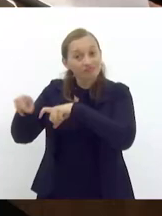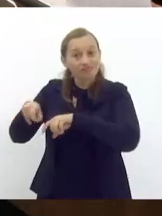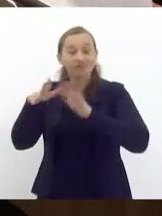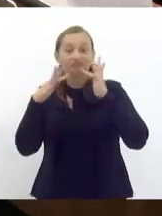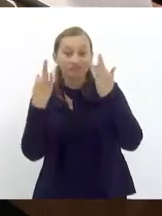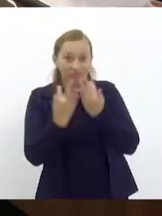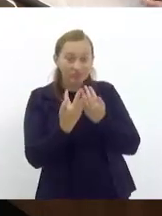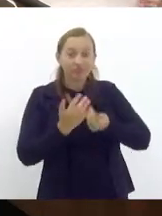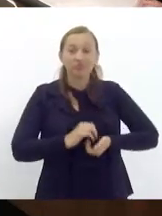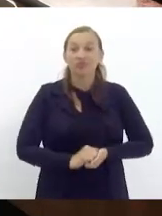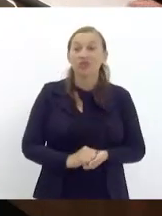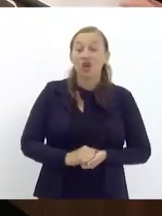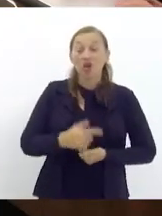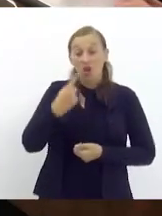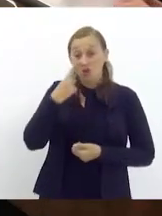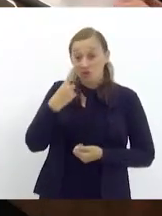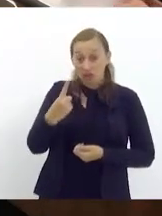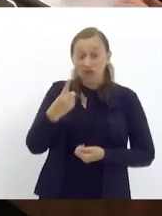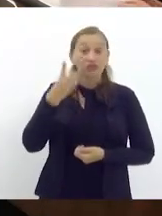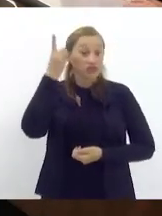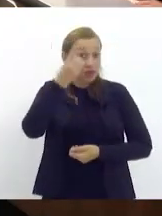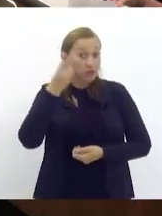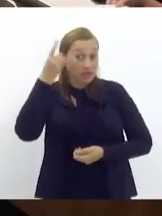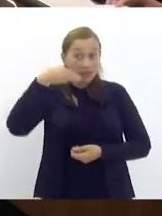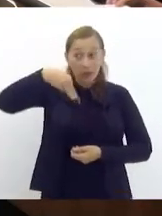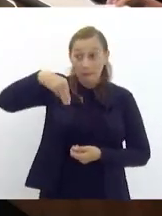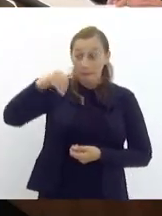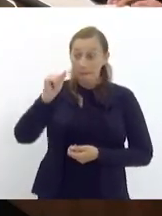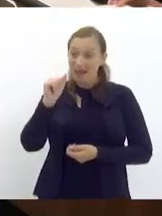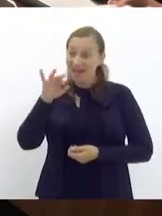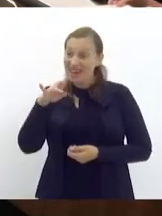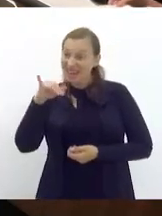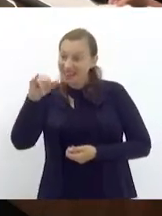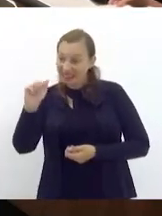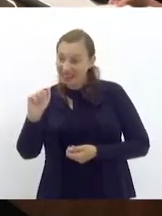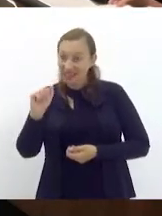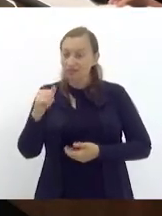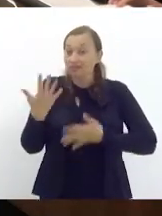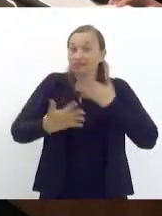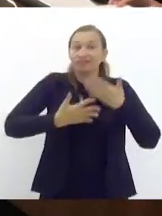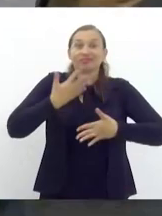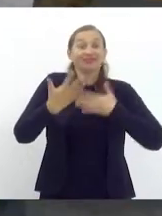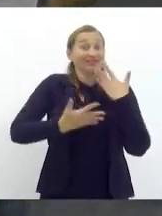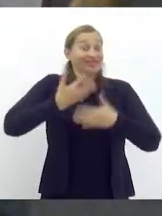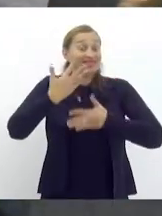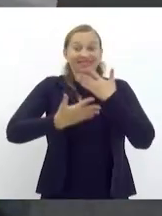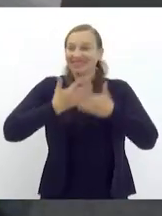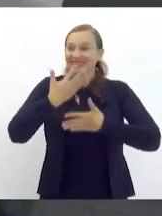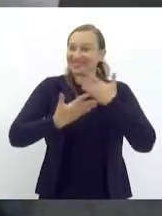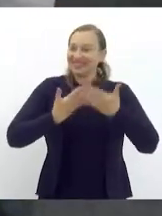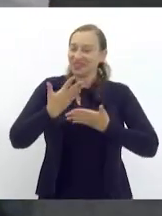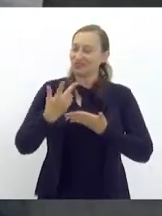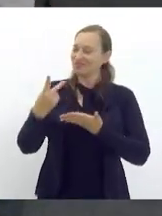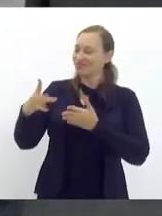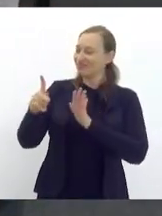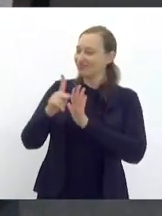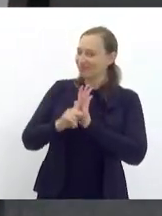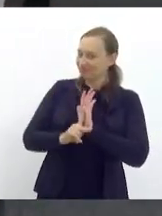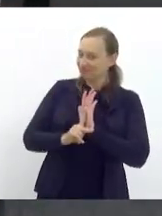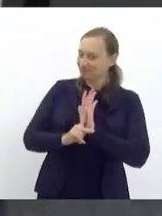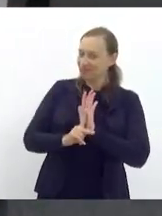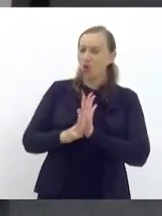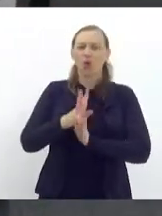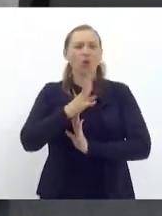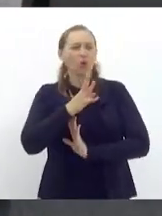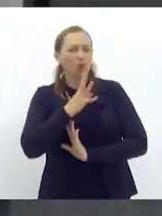familiar eu vejo deputada Marina com alegria o vosso projeto eu